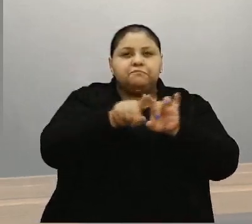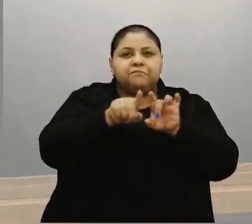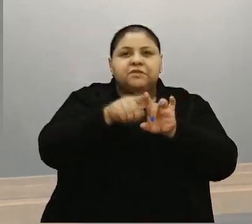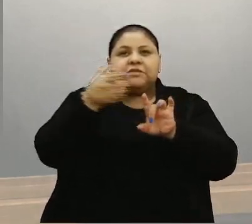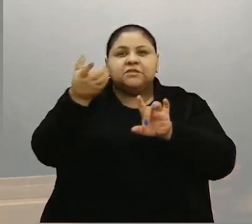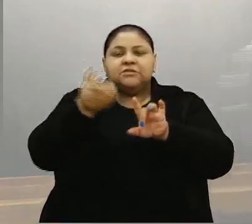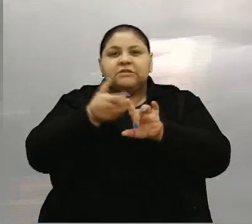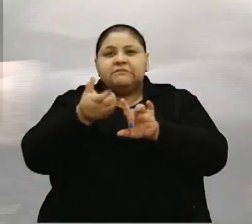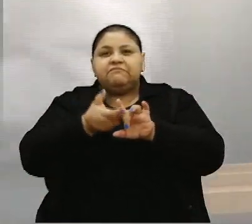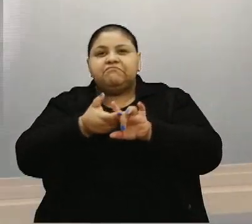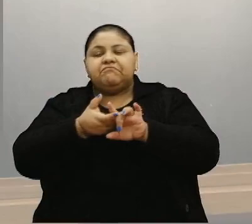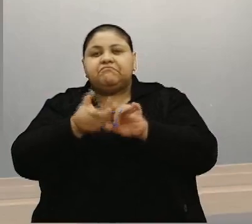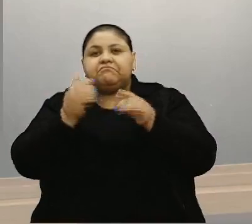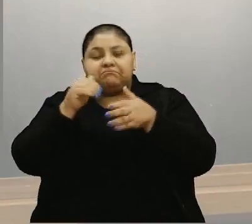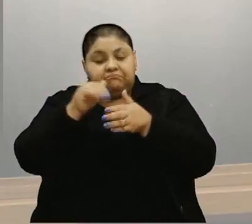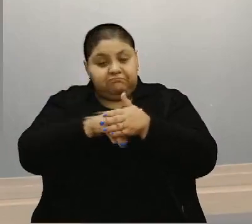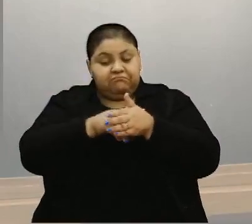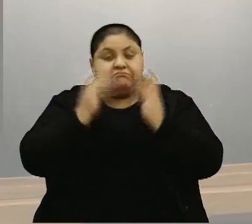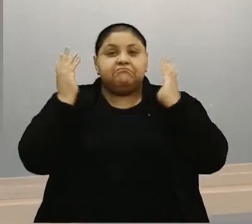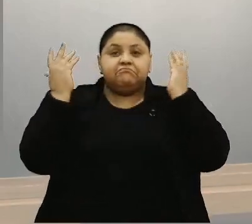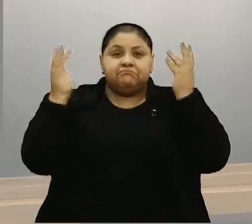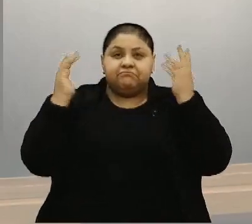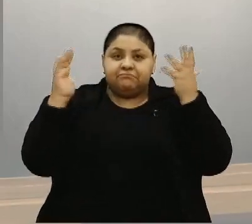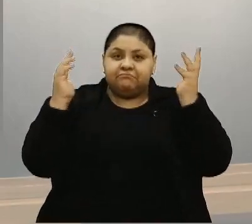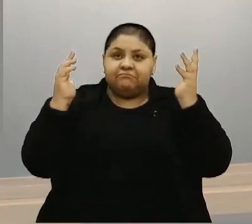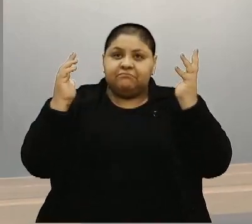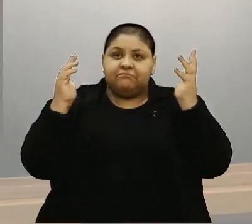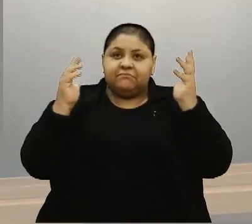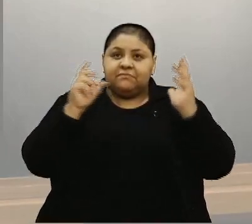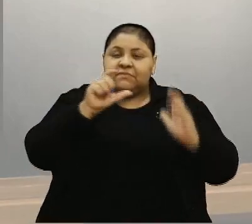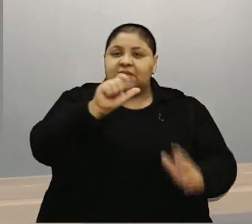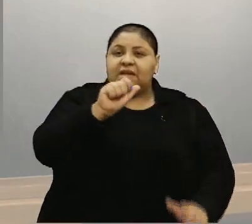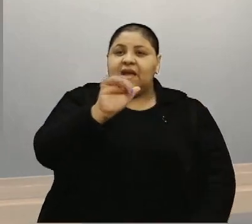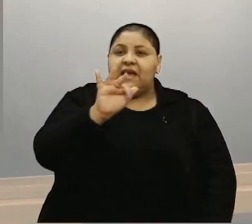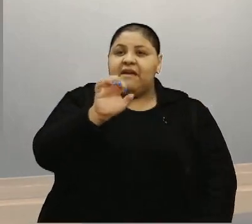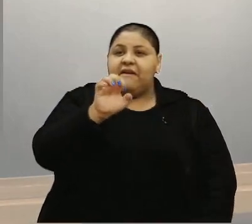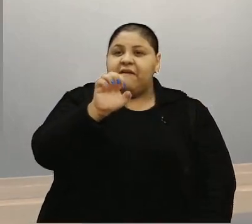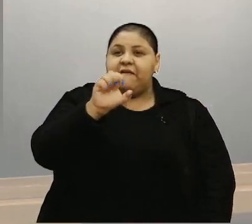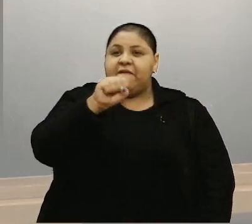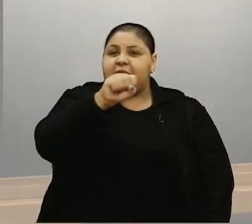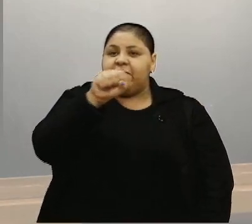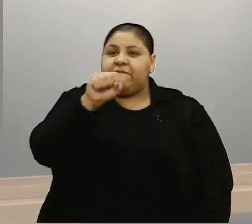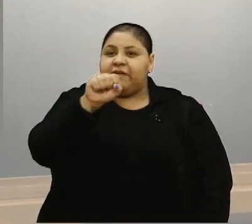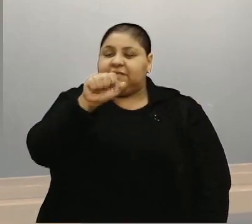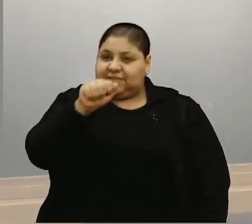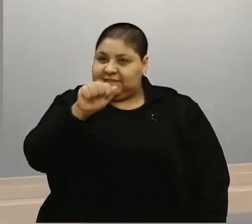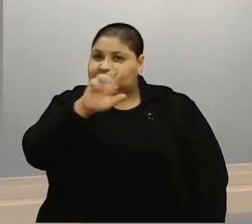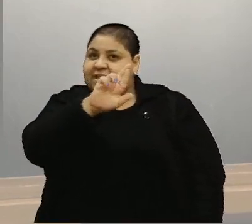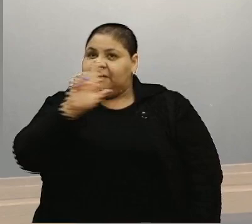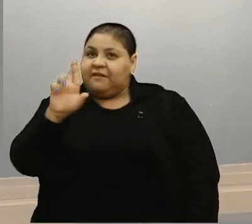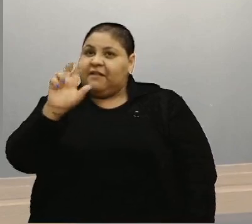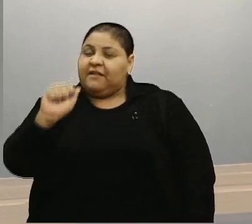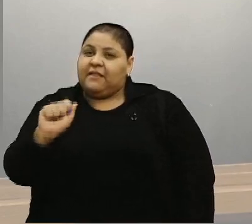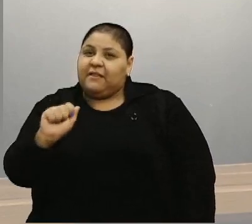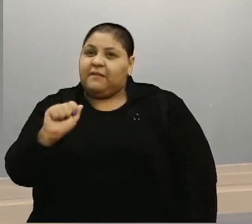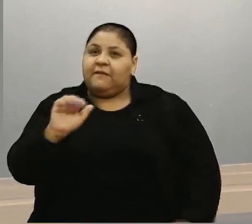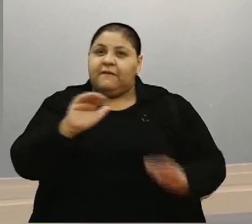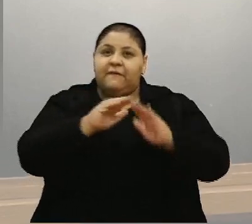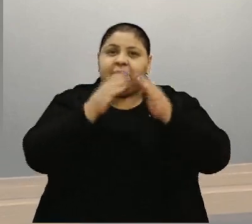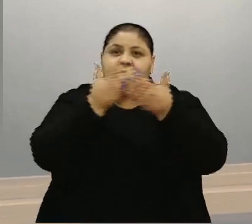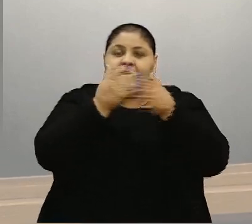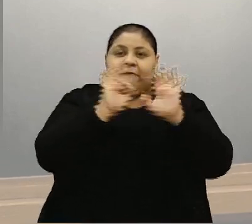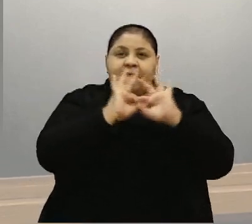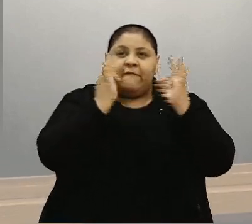também um voto de congratulações à EFA Serra, a escola, família